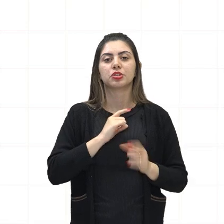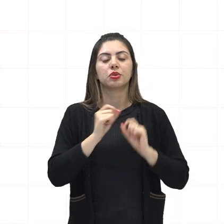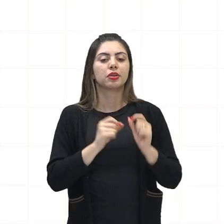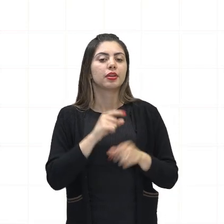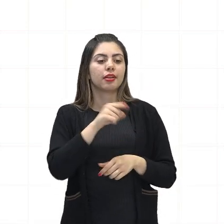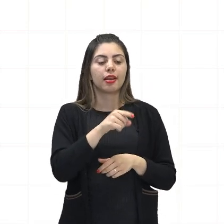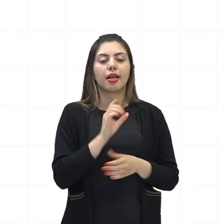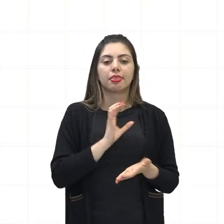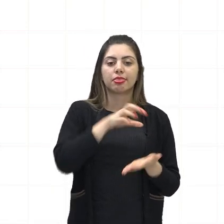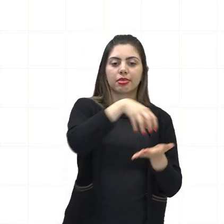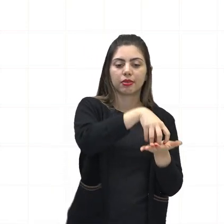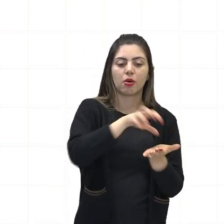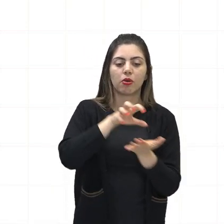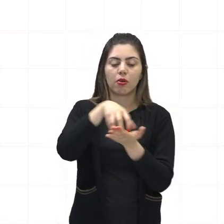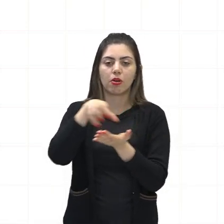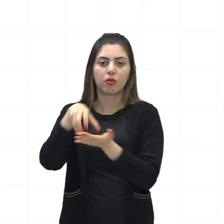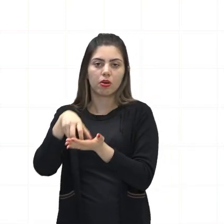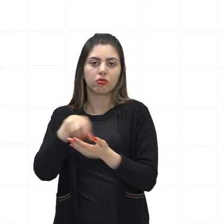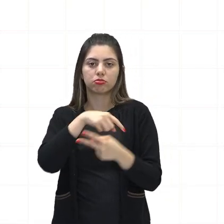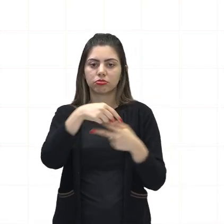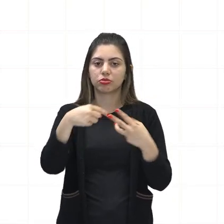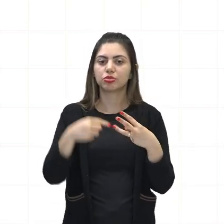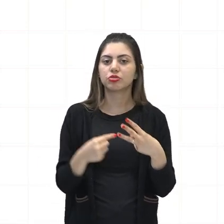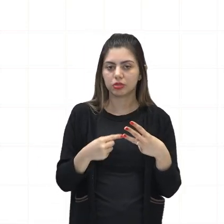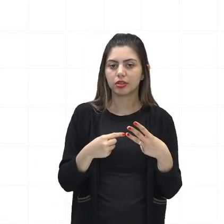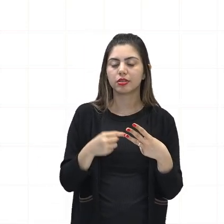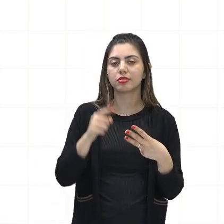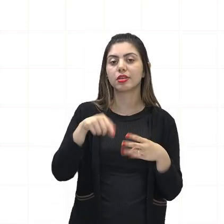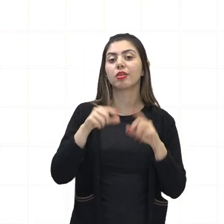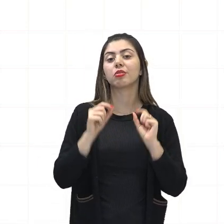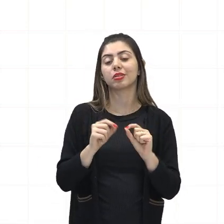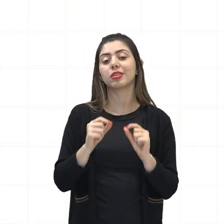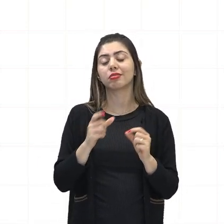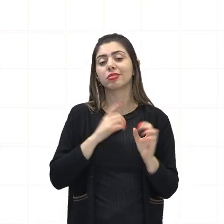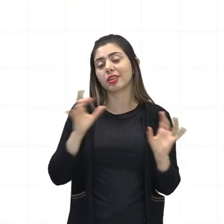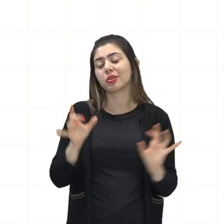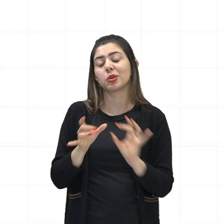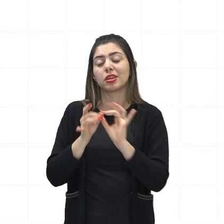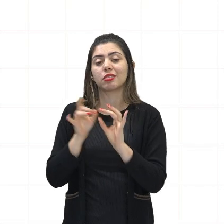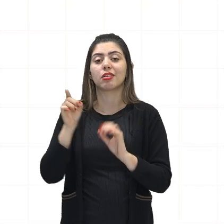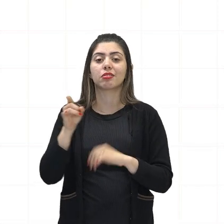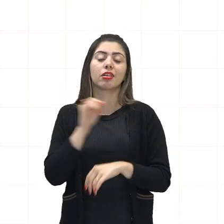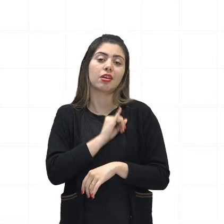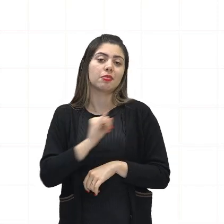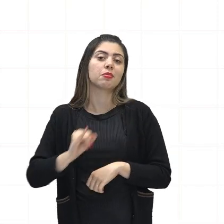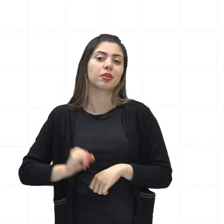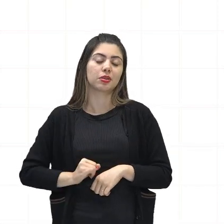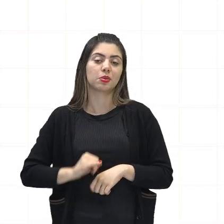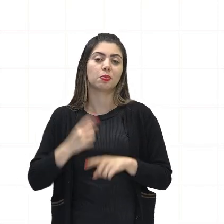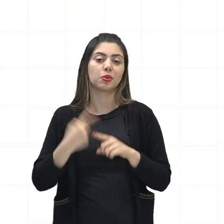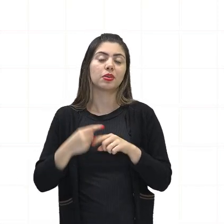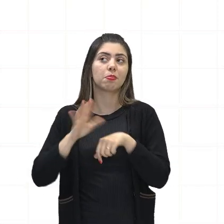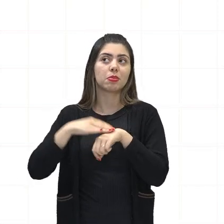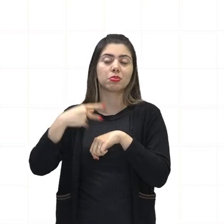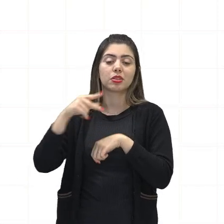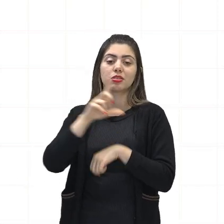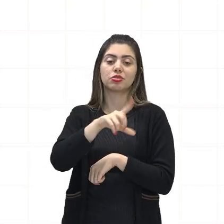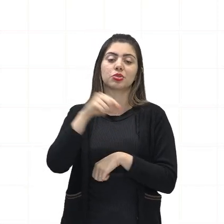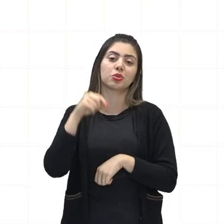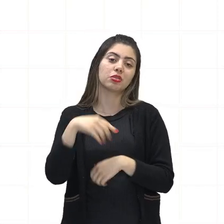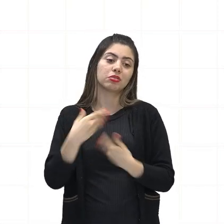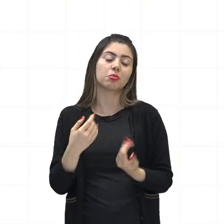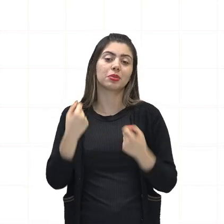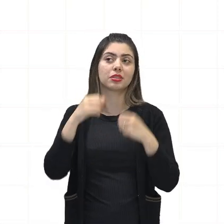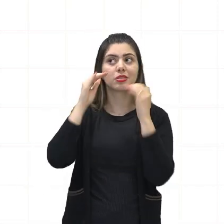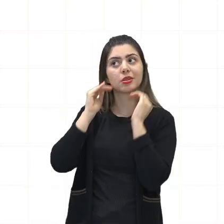dentro dessas pastas, tá? São justamente ligados ao imperador e eles estão ali para fazer valer a vontade do